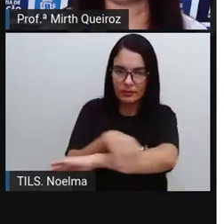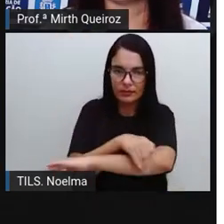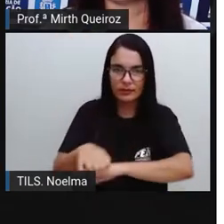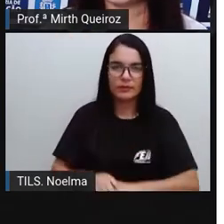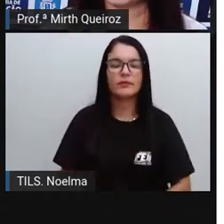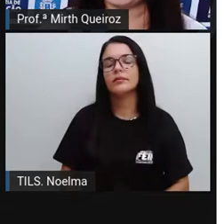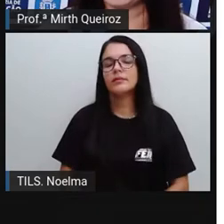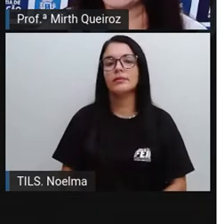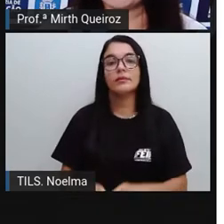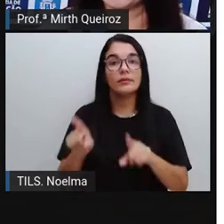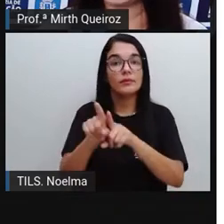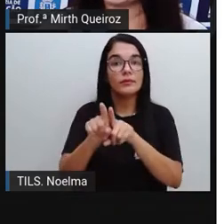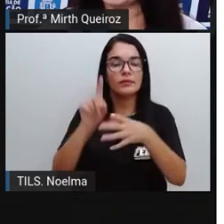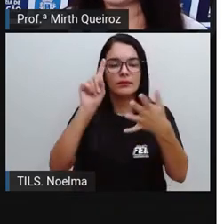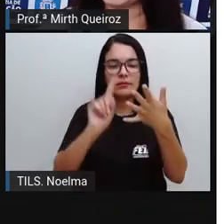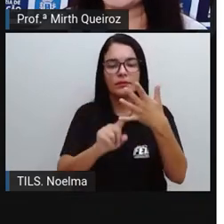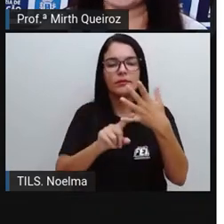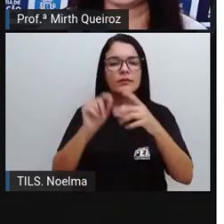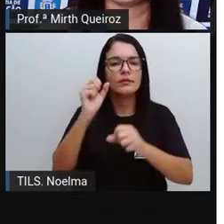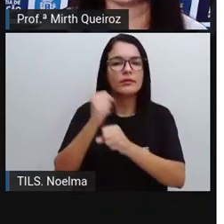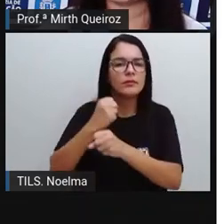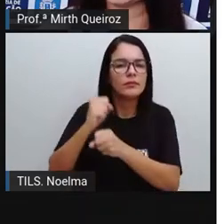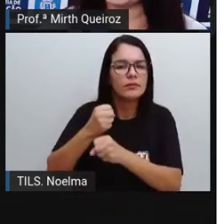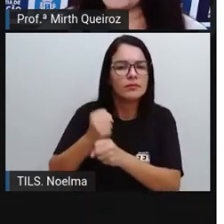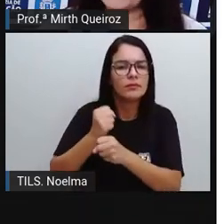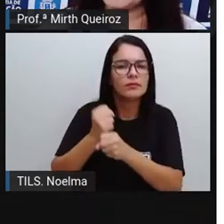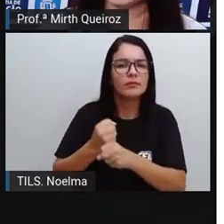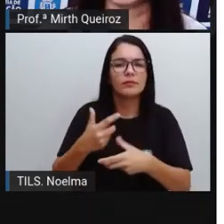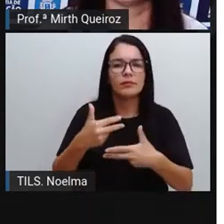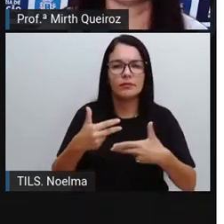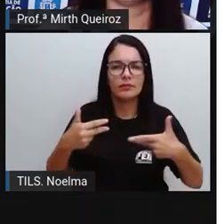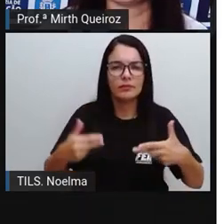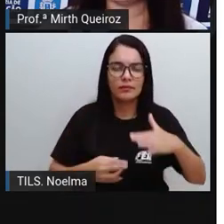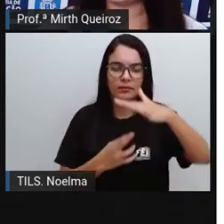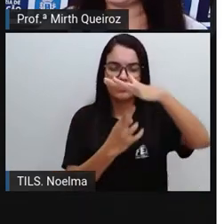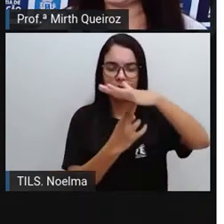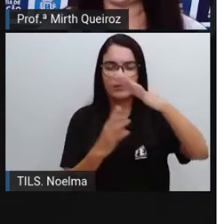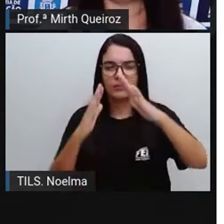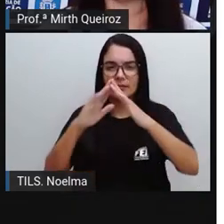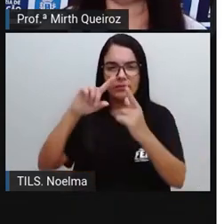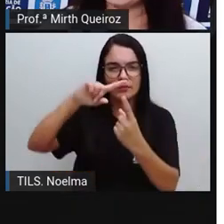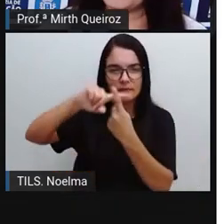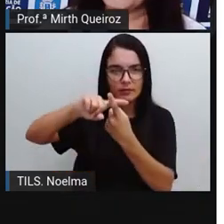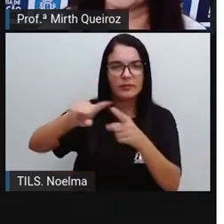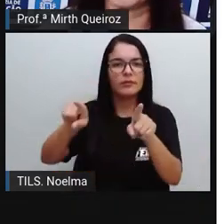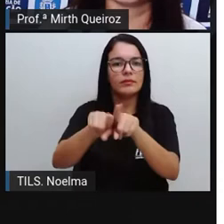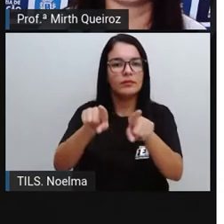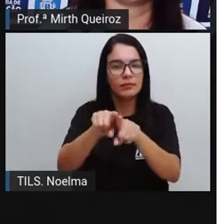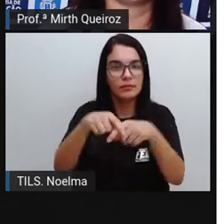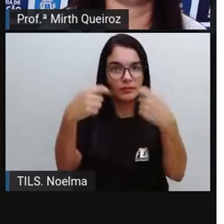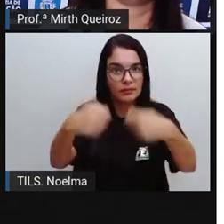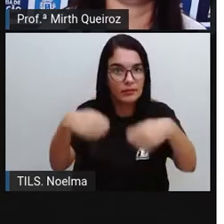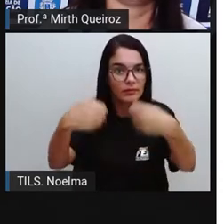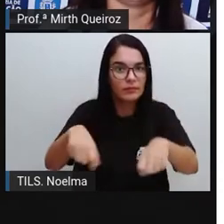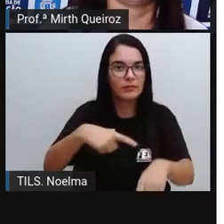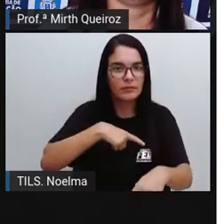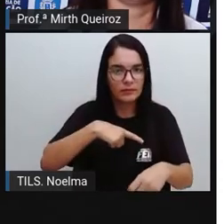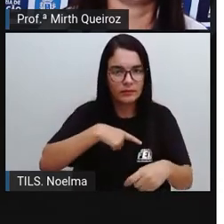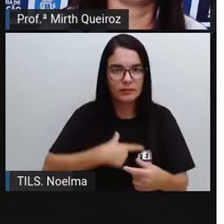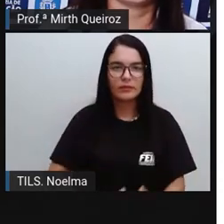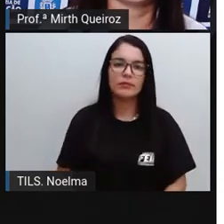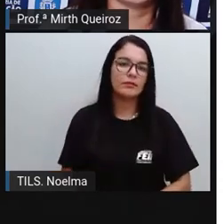manter em condições De funcionamento Esforços de saúde Os hospitais públicos Também é outro tipo de serviço público, né? Que deve ser aí